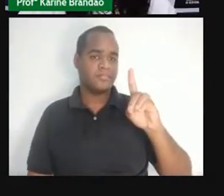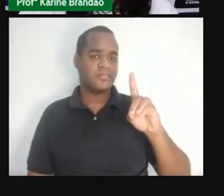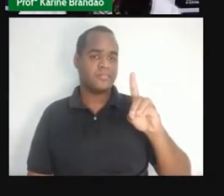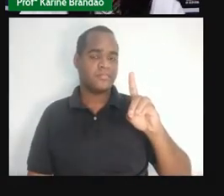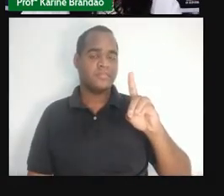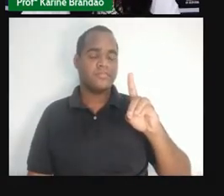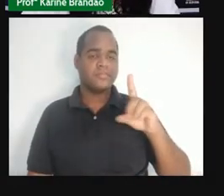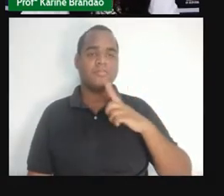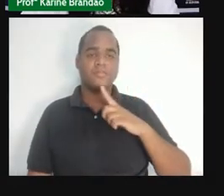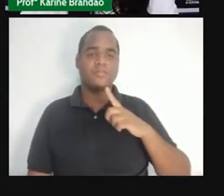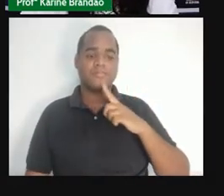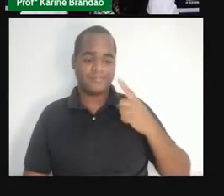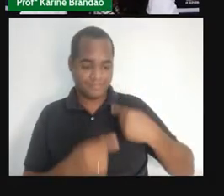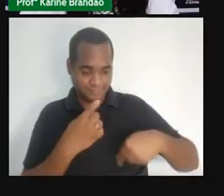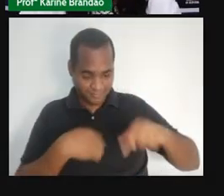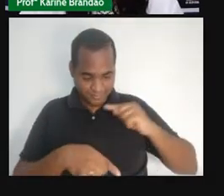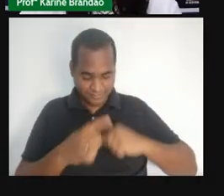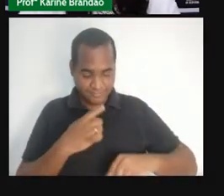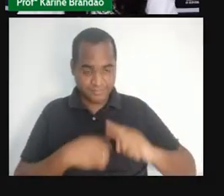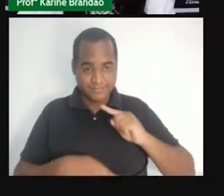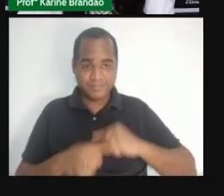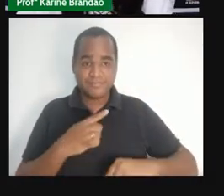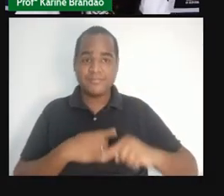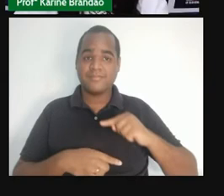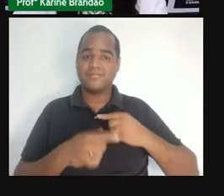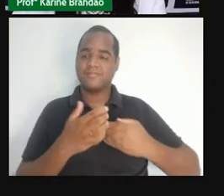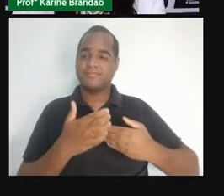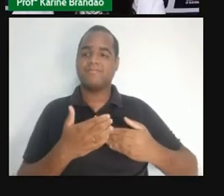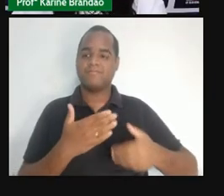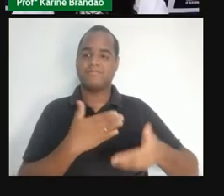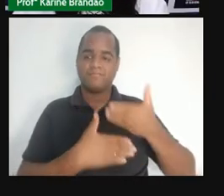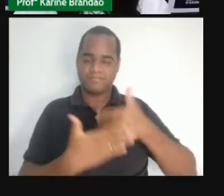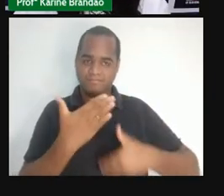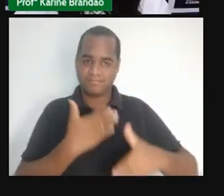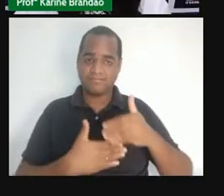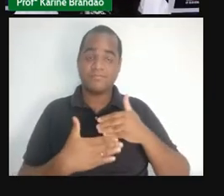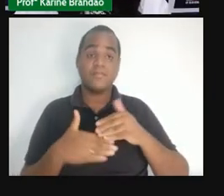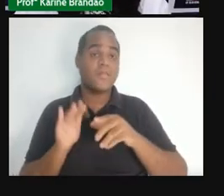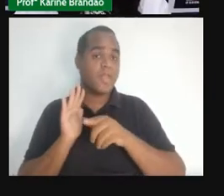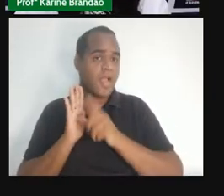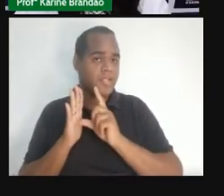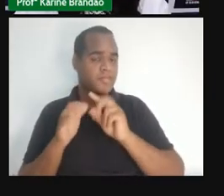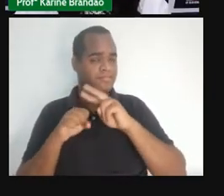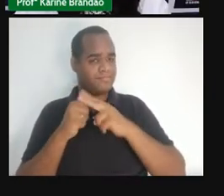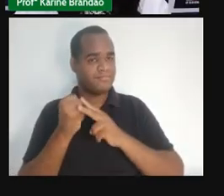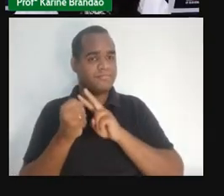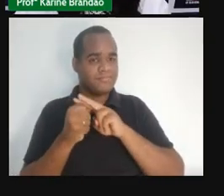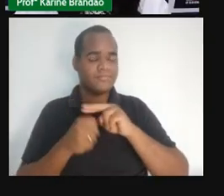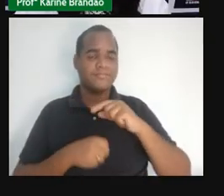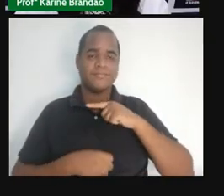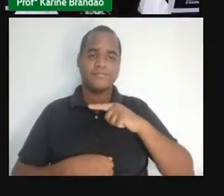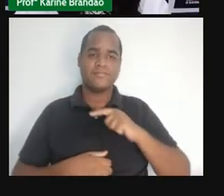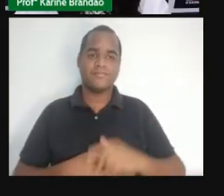anticorpos, que é isso que a vacina faz, antes do contato com o vírus, certo?